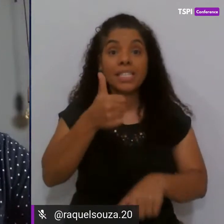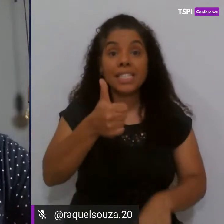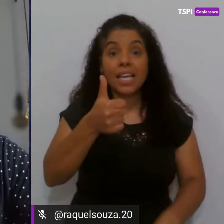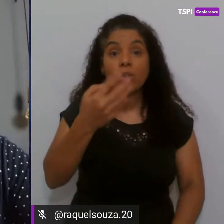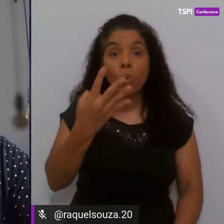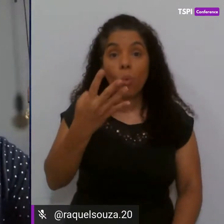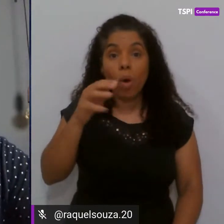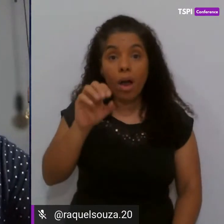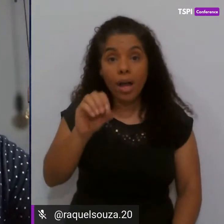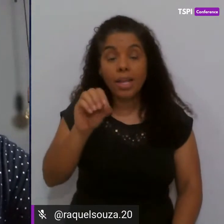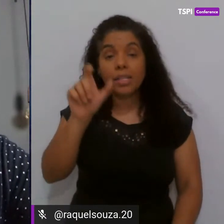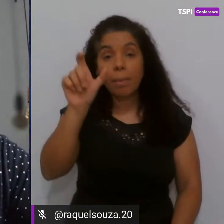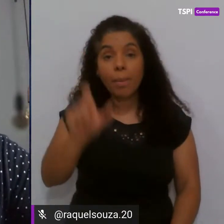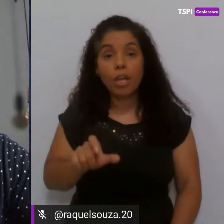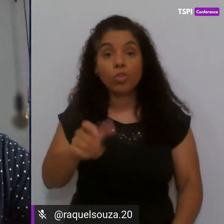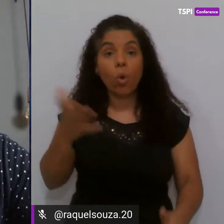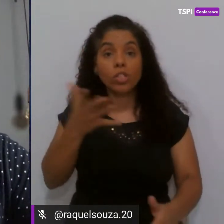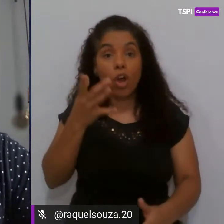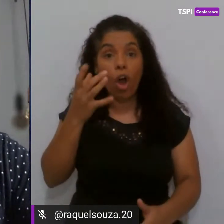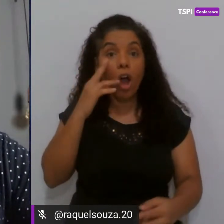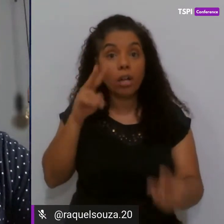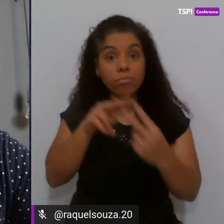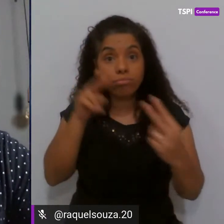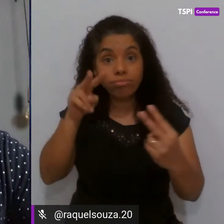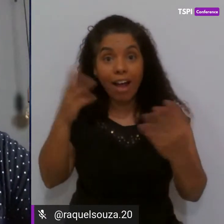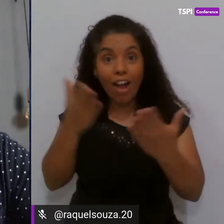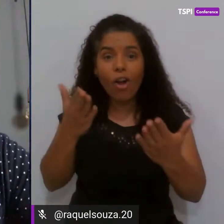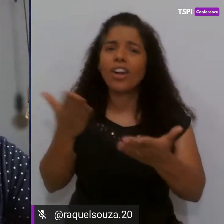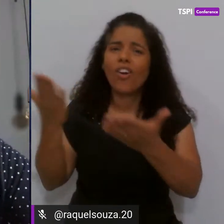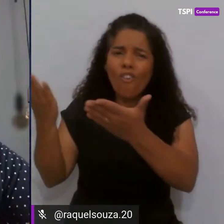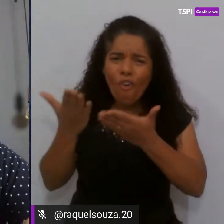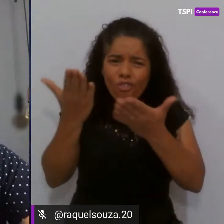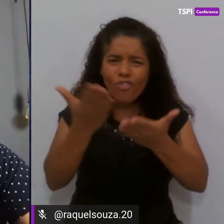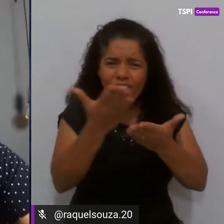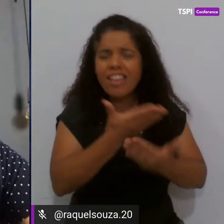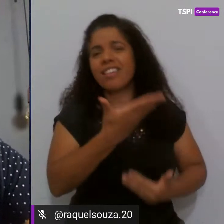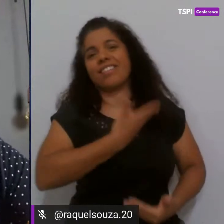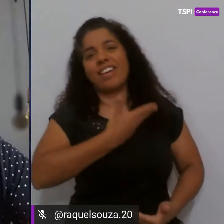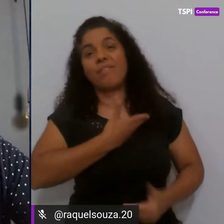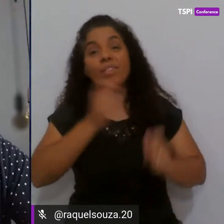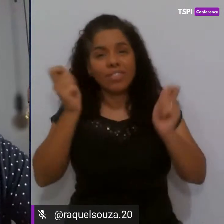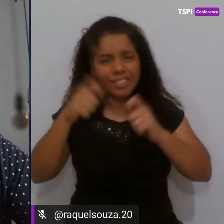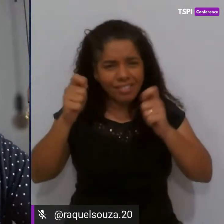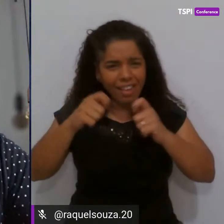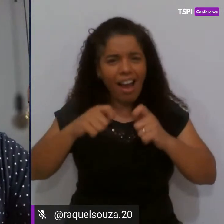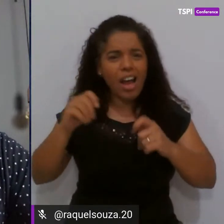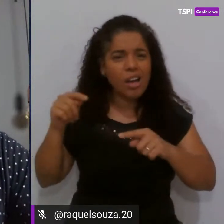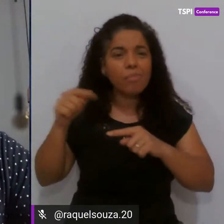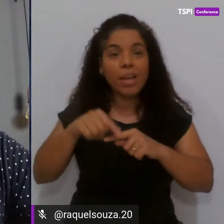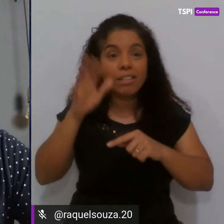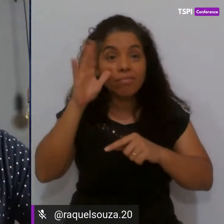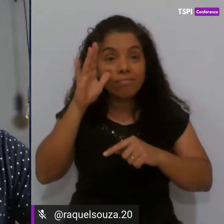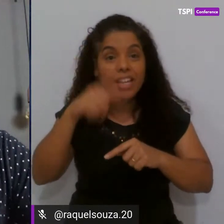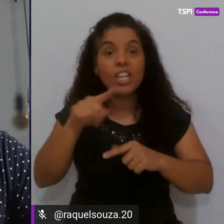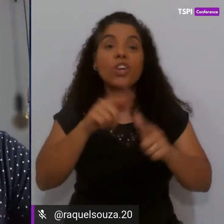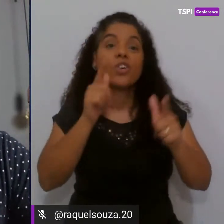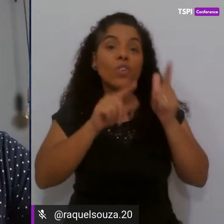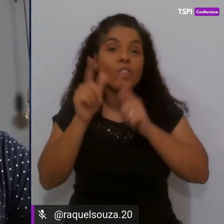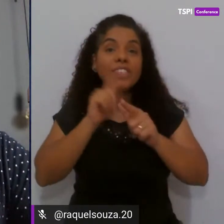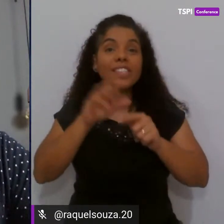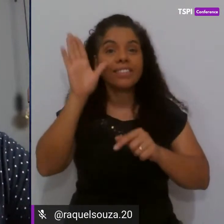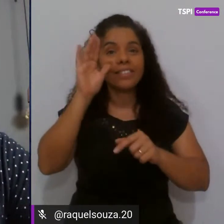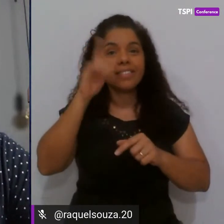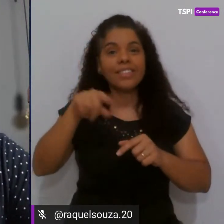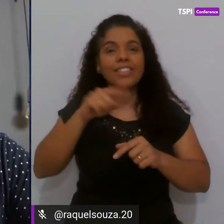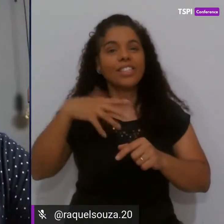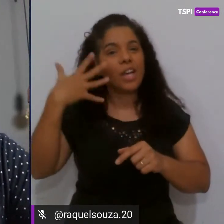pessoas que estão online aqui ao vivo convidem ainda seus amigos ainda dá tempo deles virem aqui e conseguirem aqui assistir a